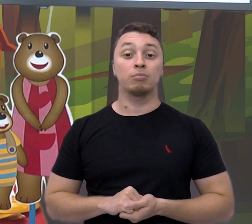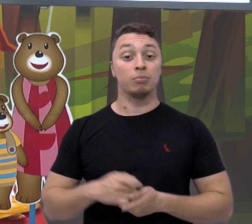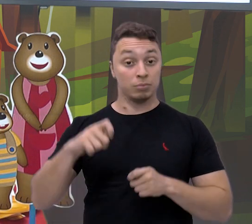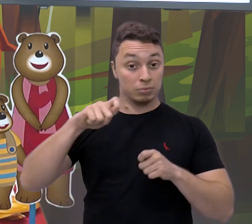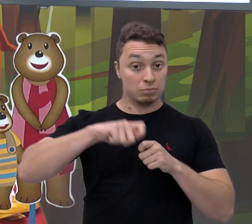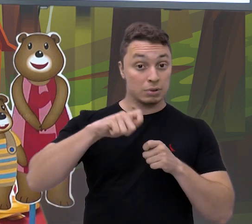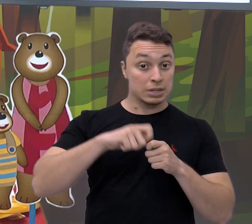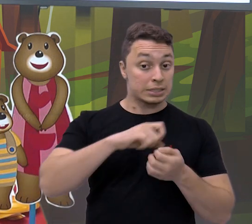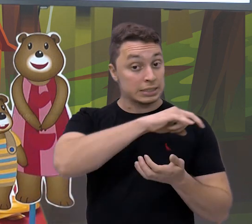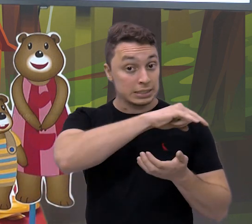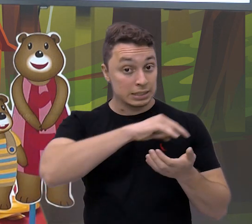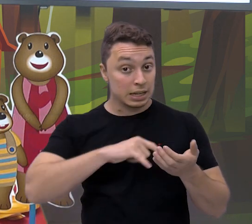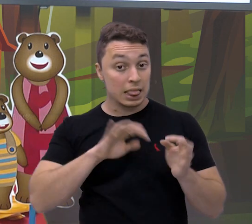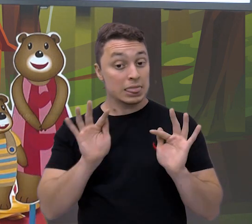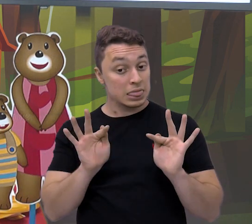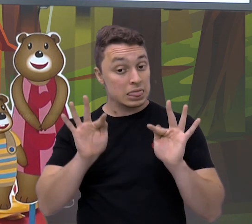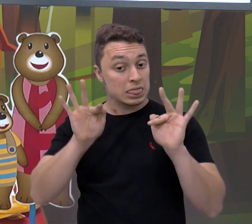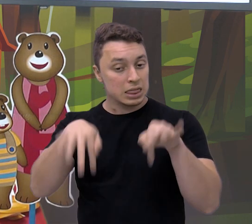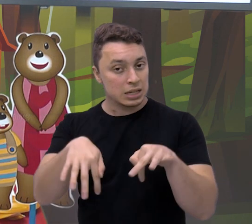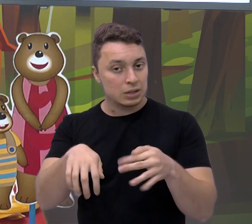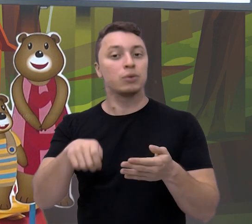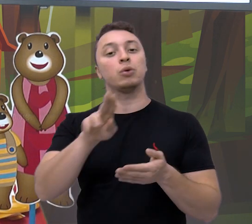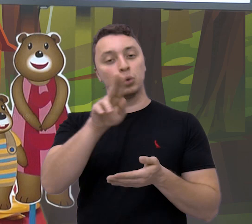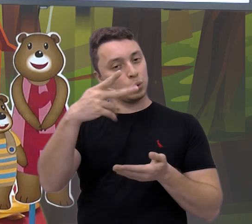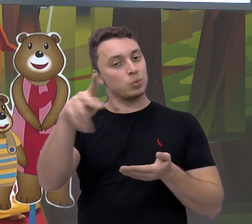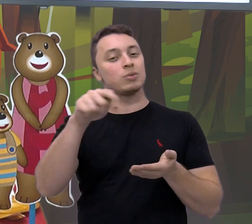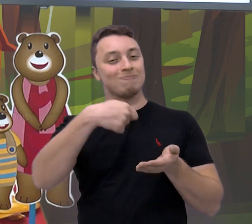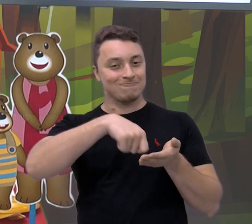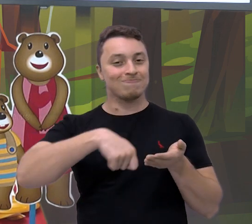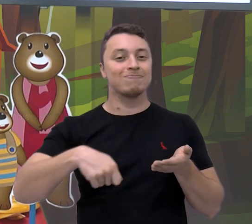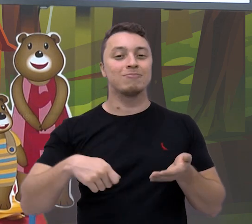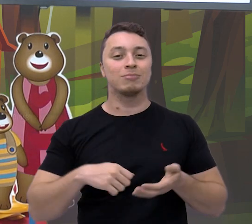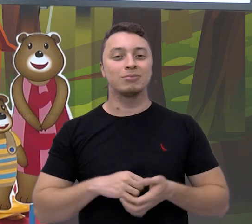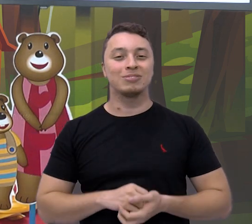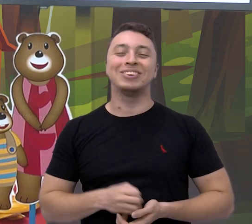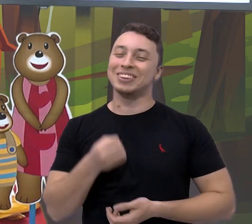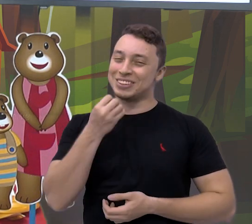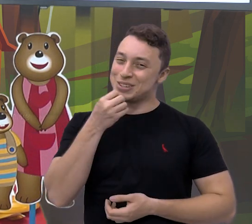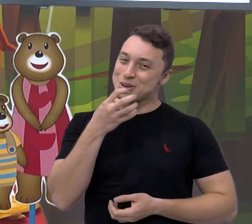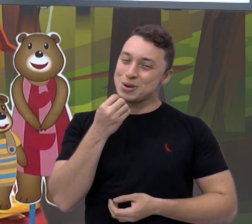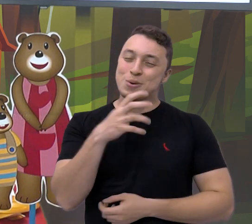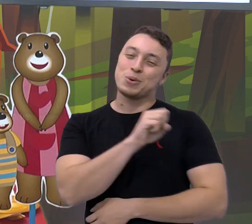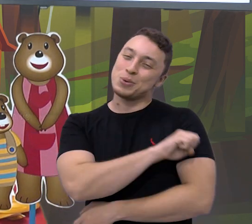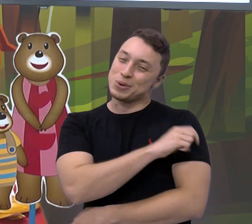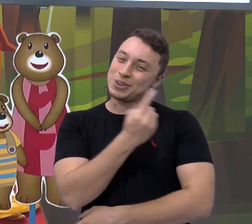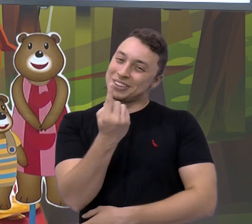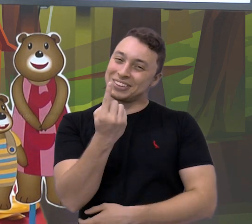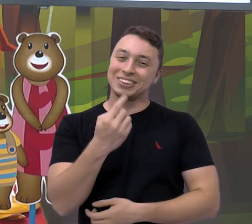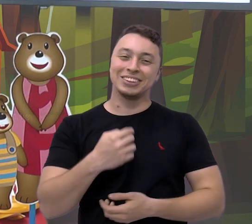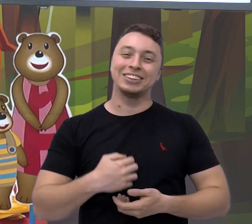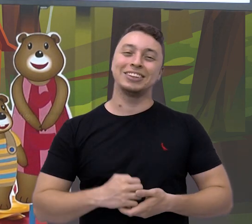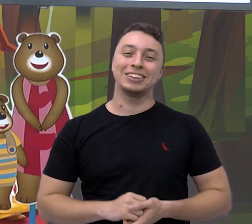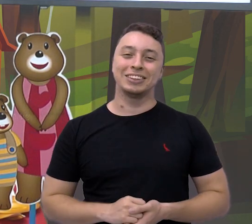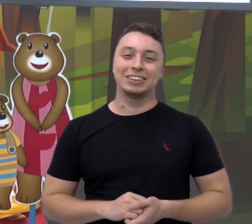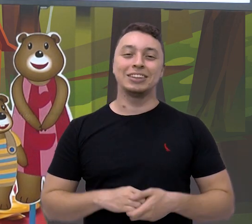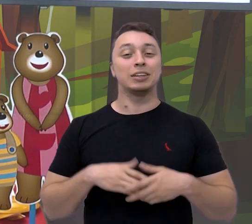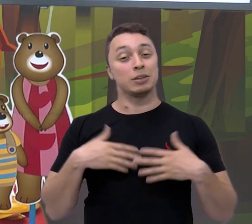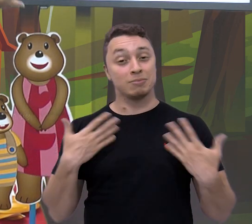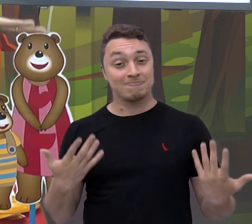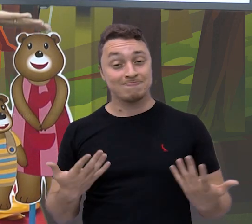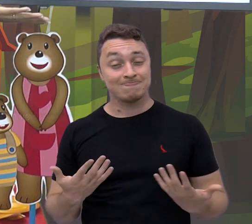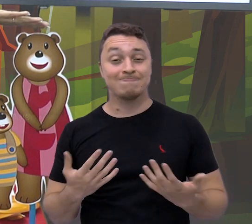atividades e no final escrever o seu nome. Muito bem, Pré 1! E assim,